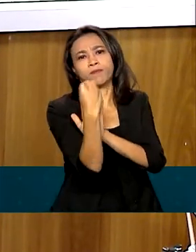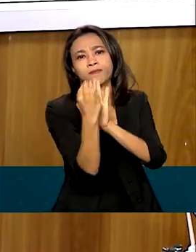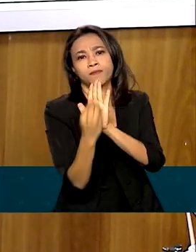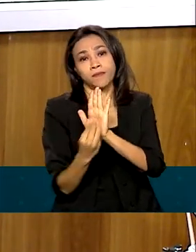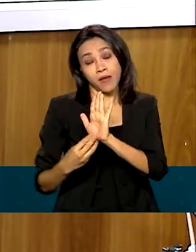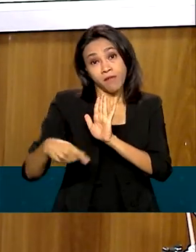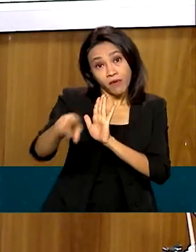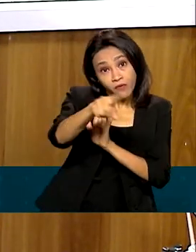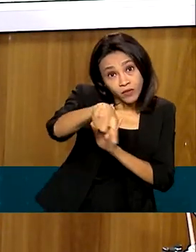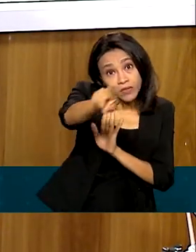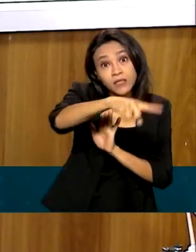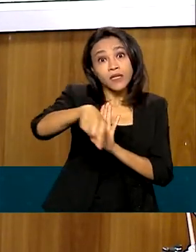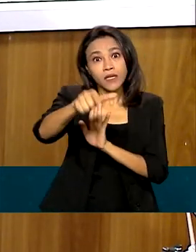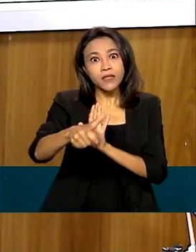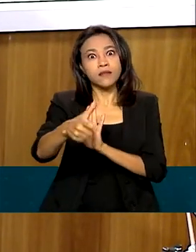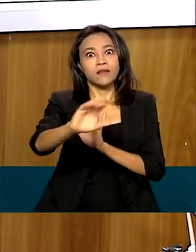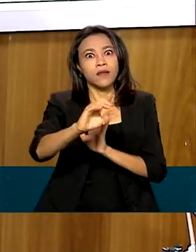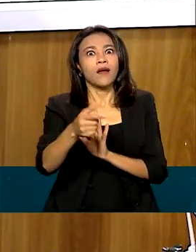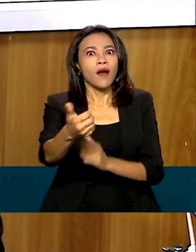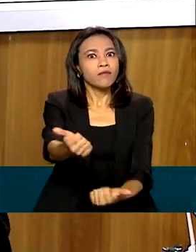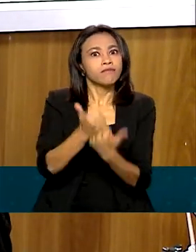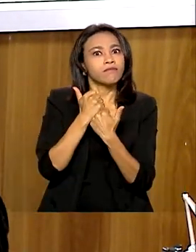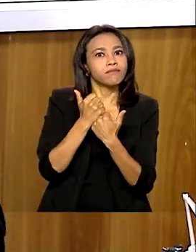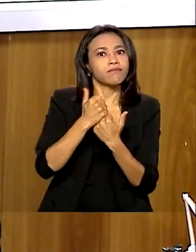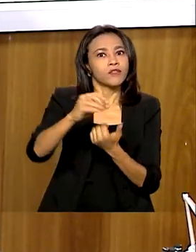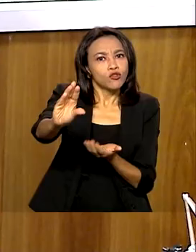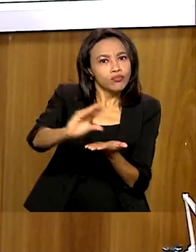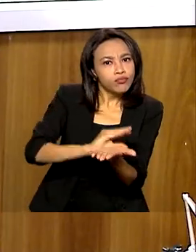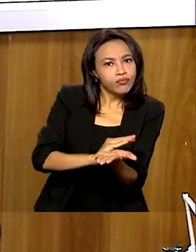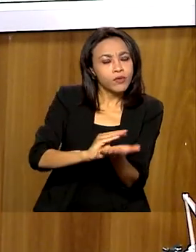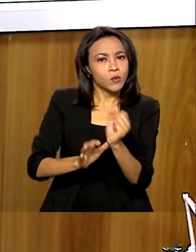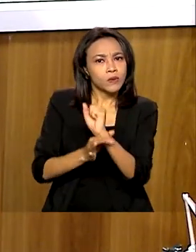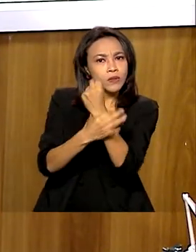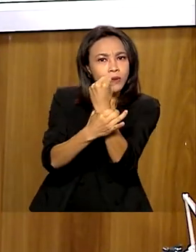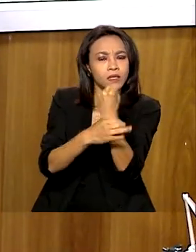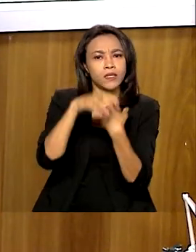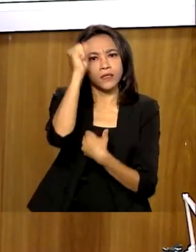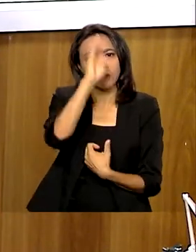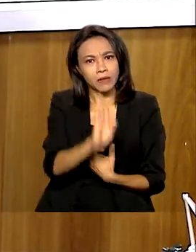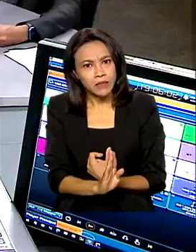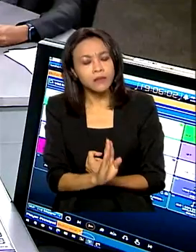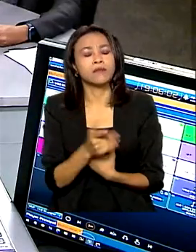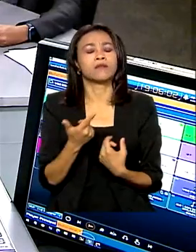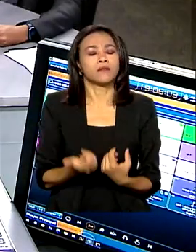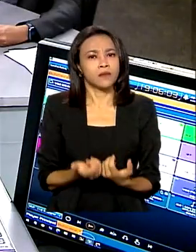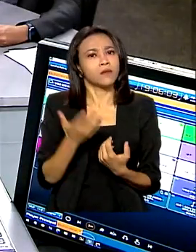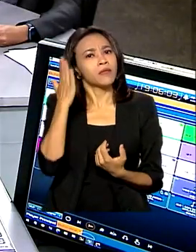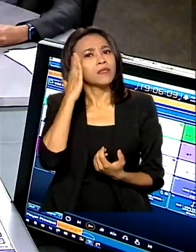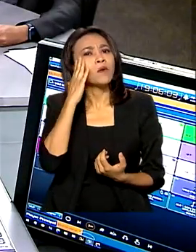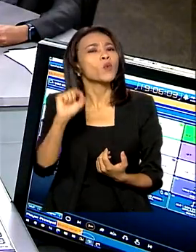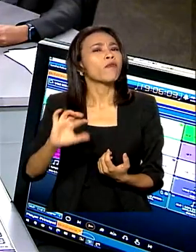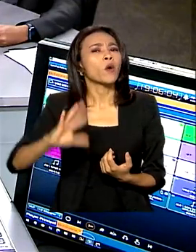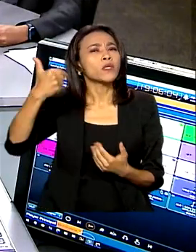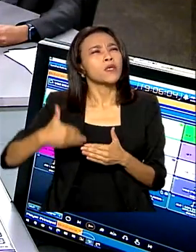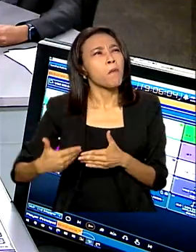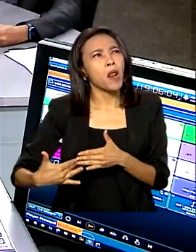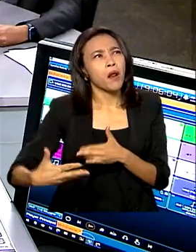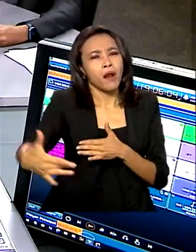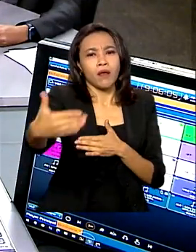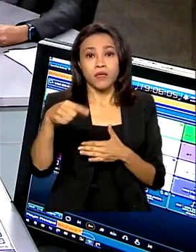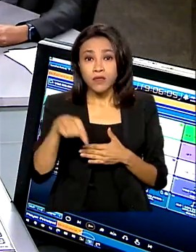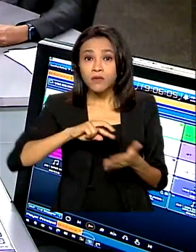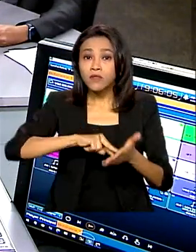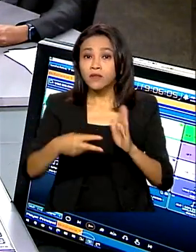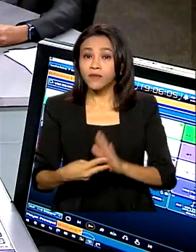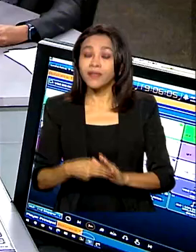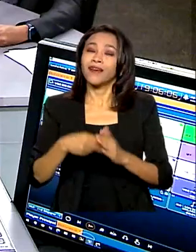poder investir com segurança no Brasil. E investir com segurança, com previsibilidade, quer dizer o seguinte, mais emprego,